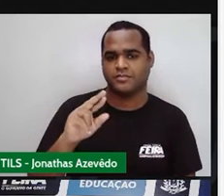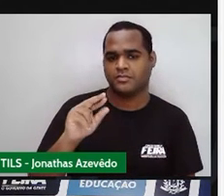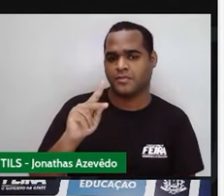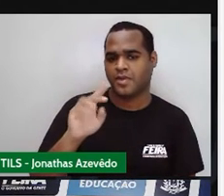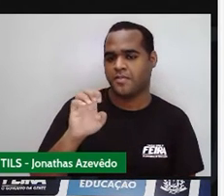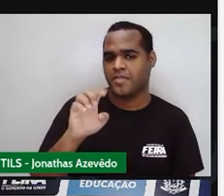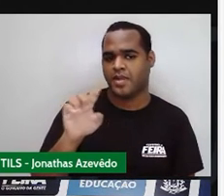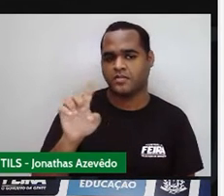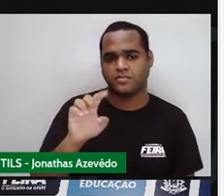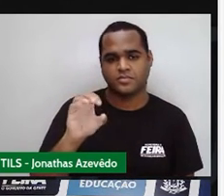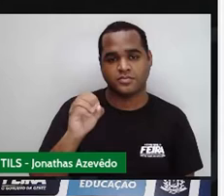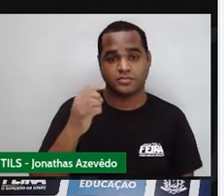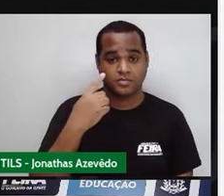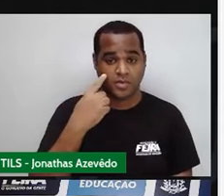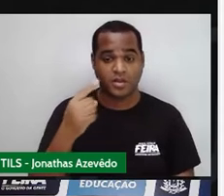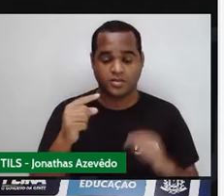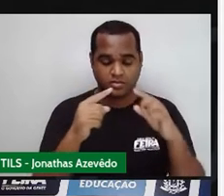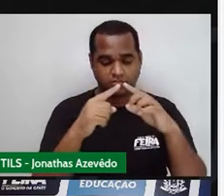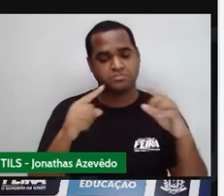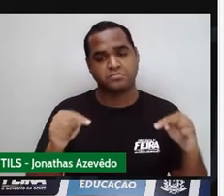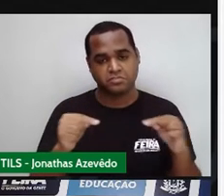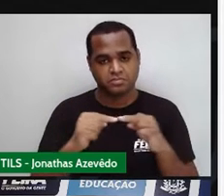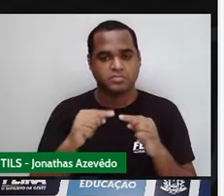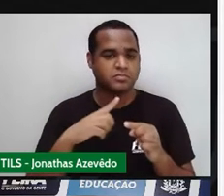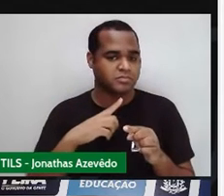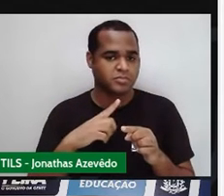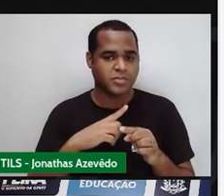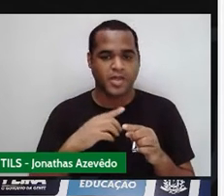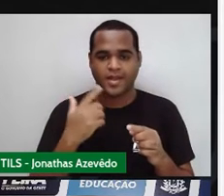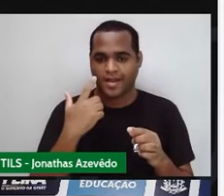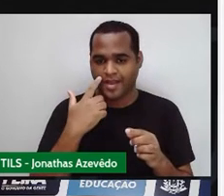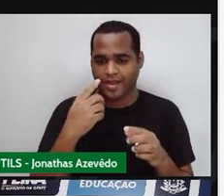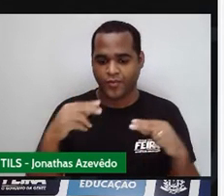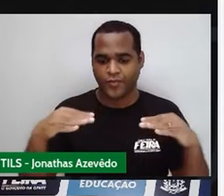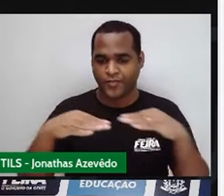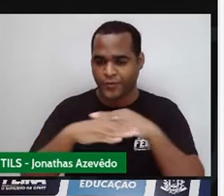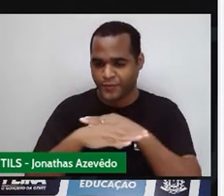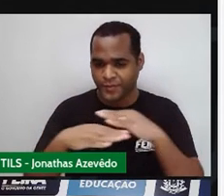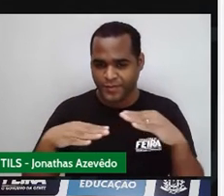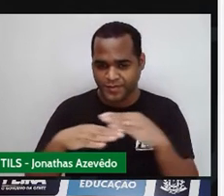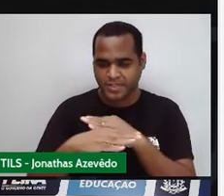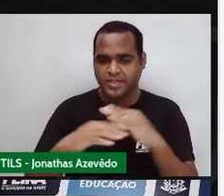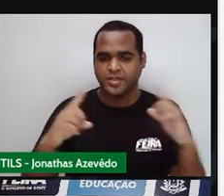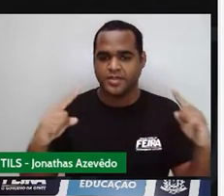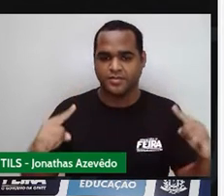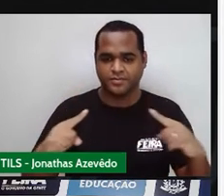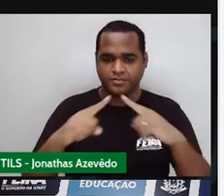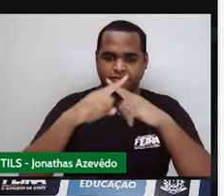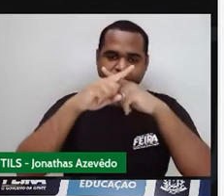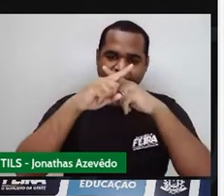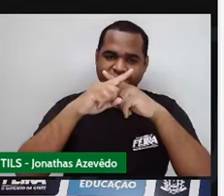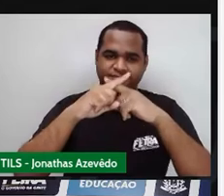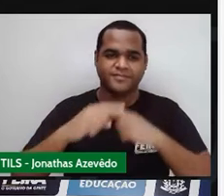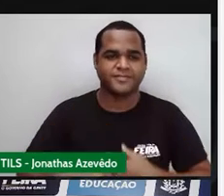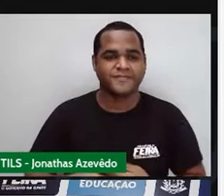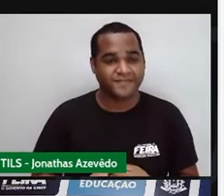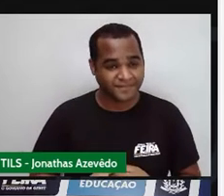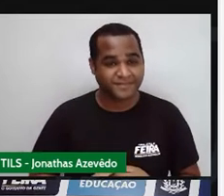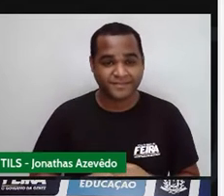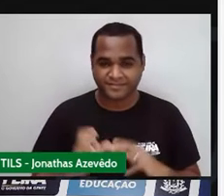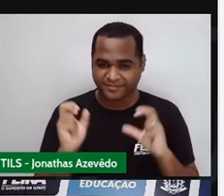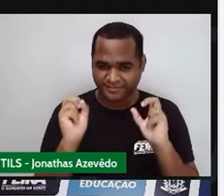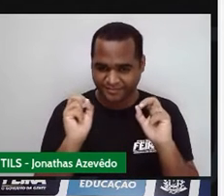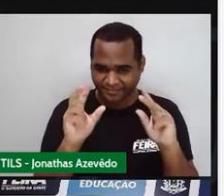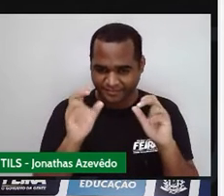é um quadrilátero que tem apenas um par de lados opostos paralelos, tá bom?